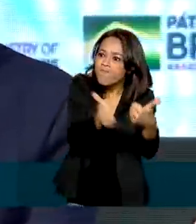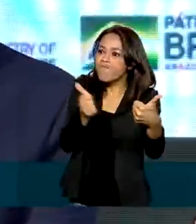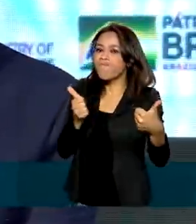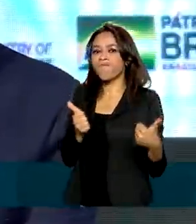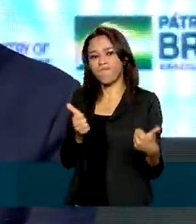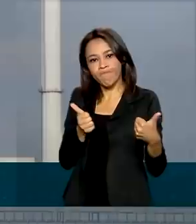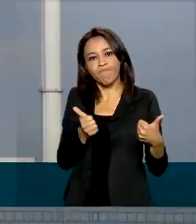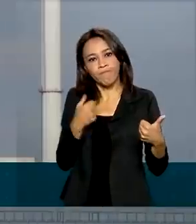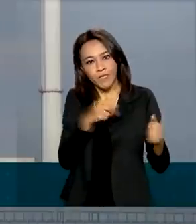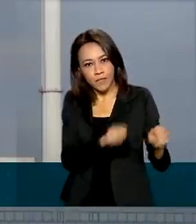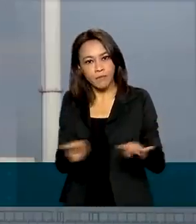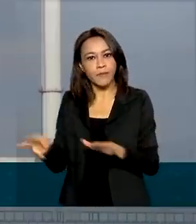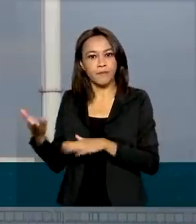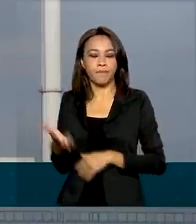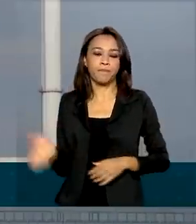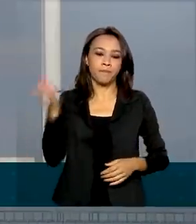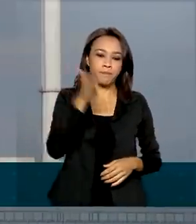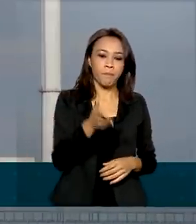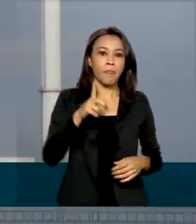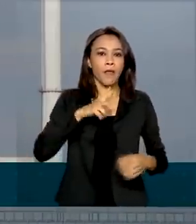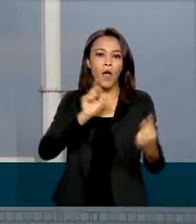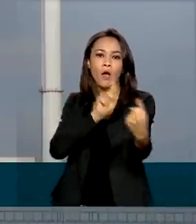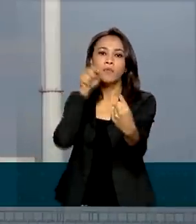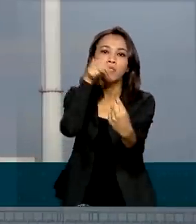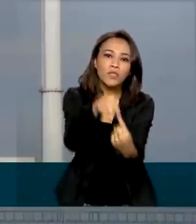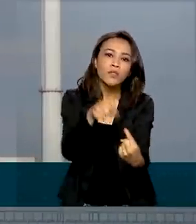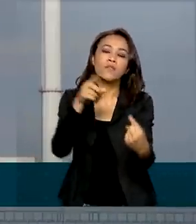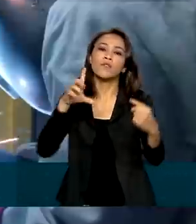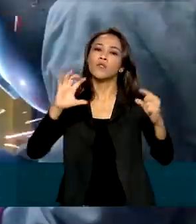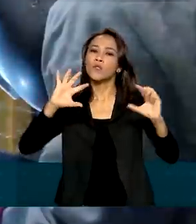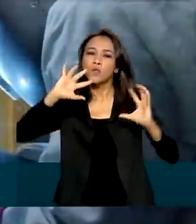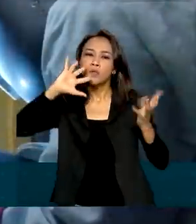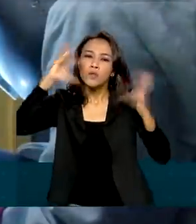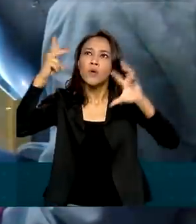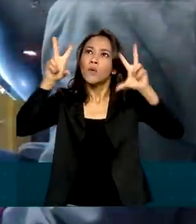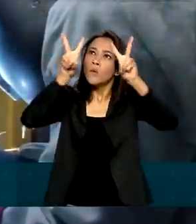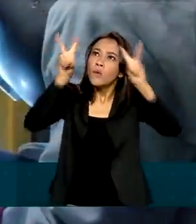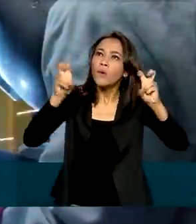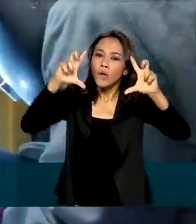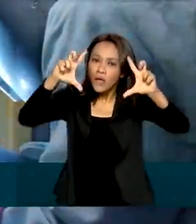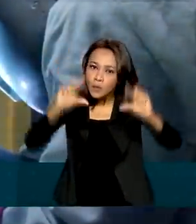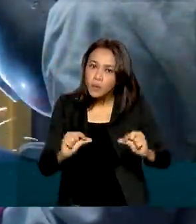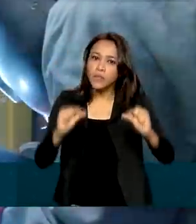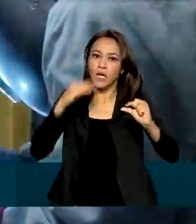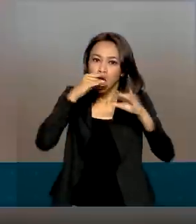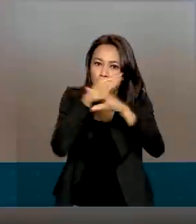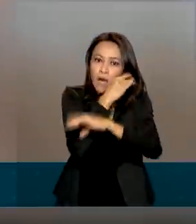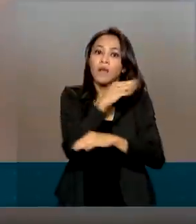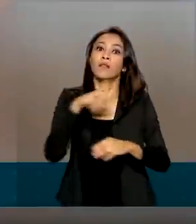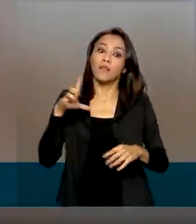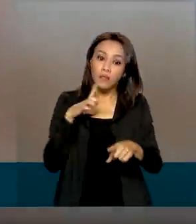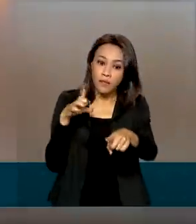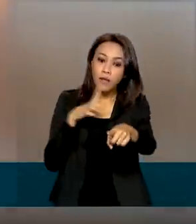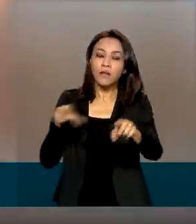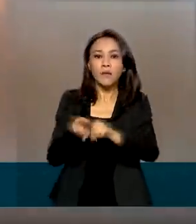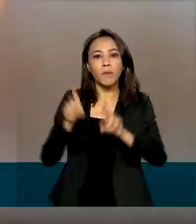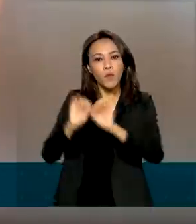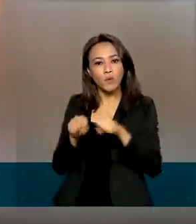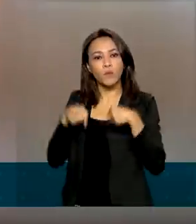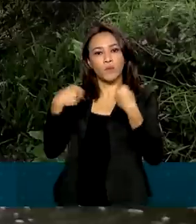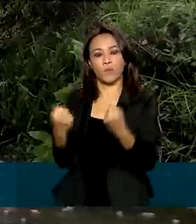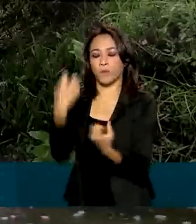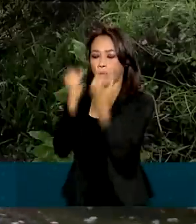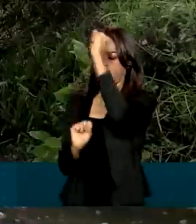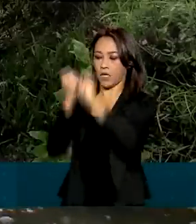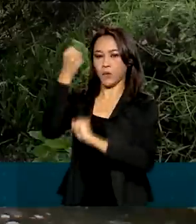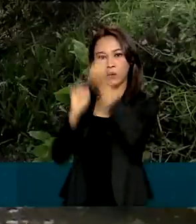fez nessa primeira semana. Além de metas sobre impactos no clima, a COP26 também discute os esforços da indústria em